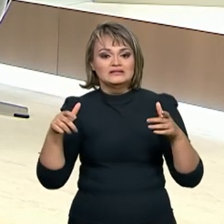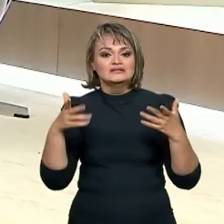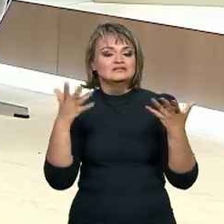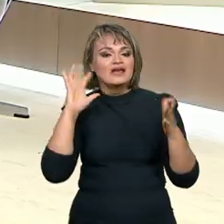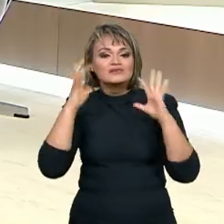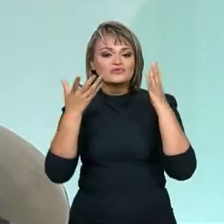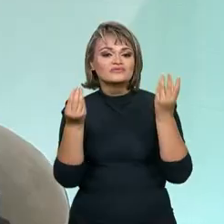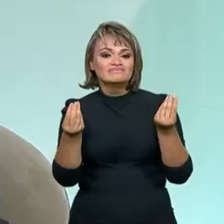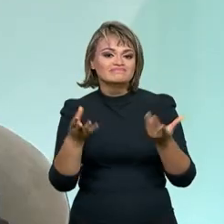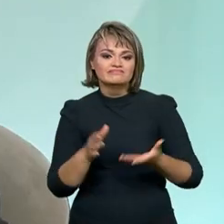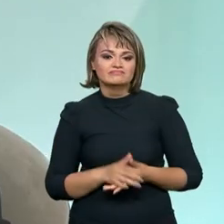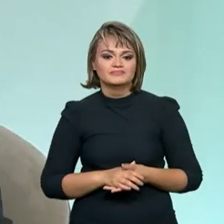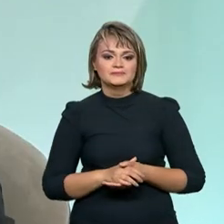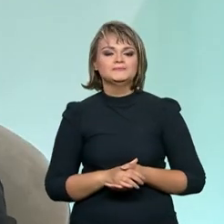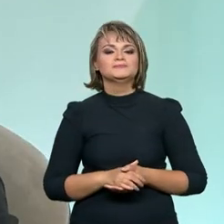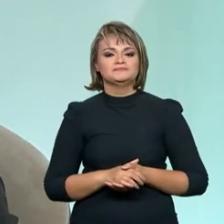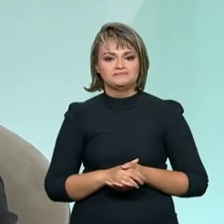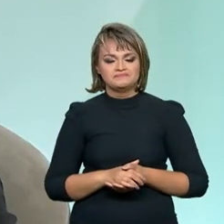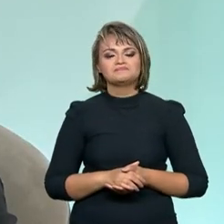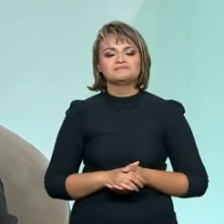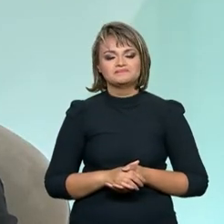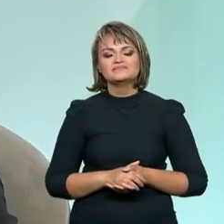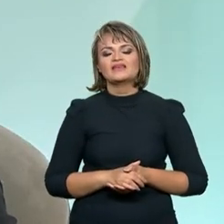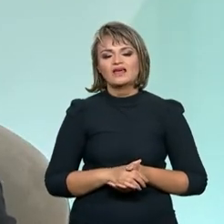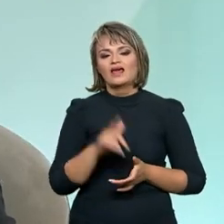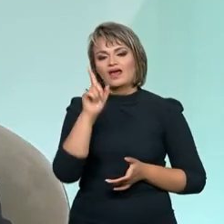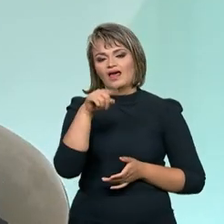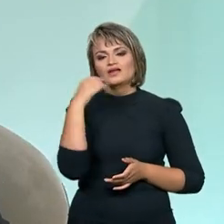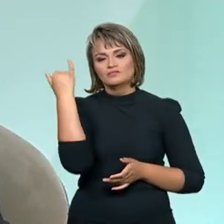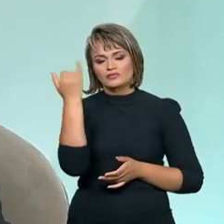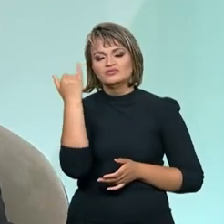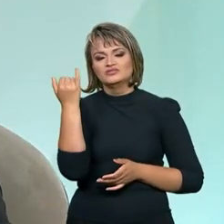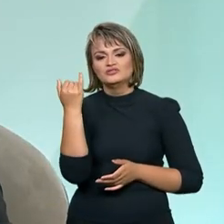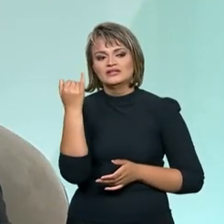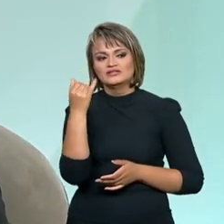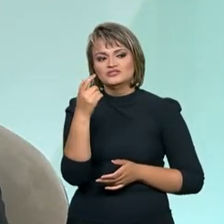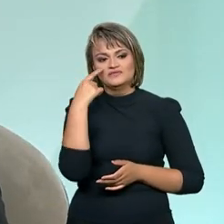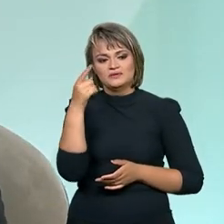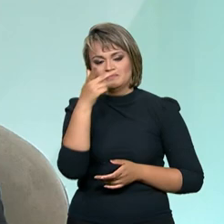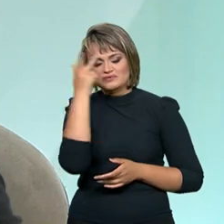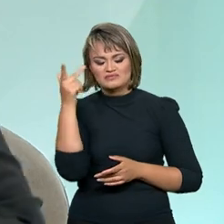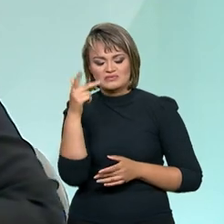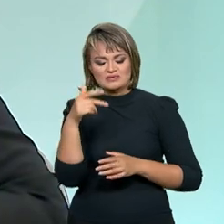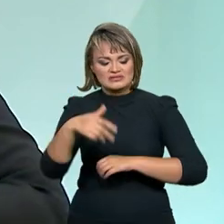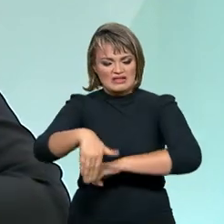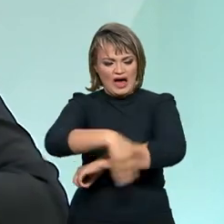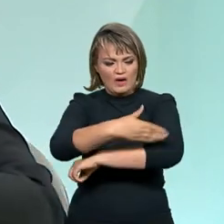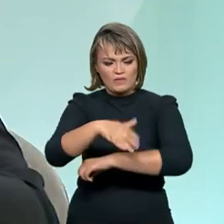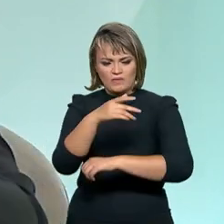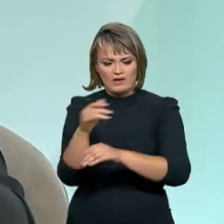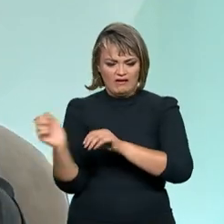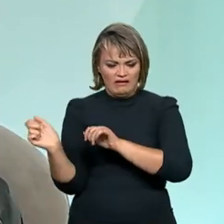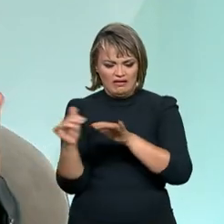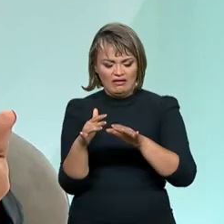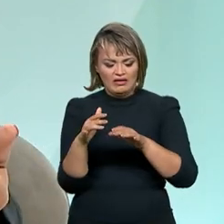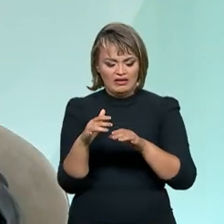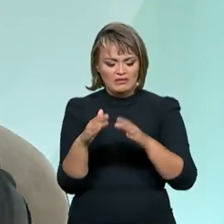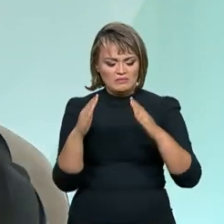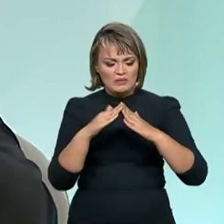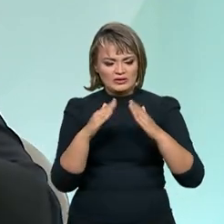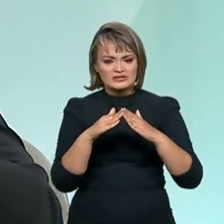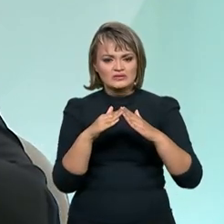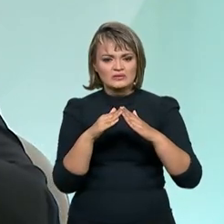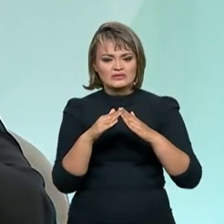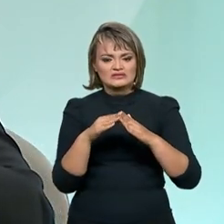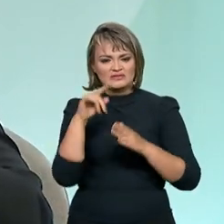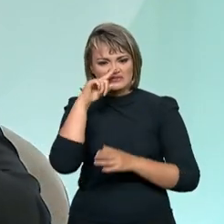por exemplo? Então, é importante a gente mencionar que o aumento da população de rua, ele vem se agravando ao longo dos anos,